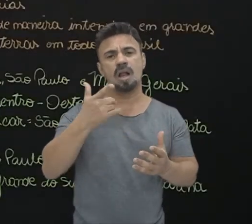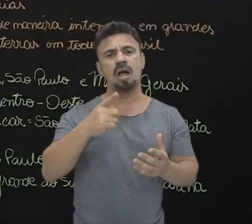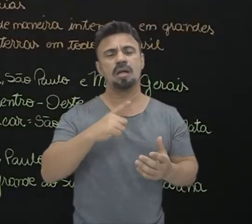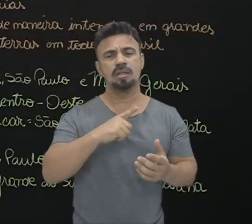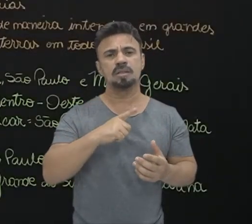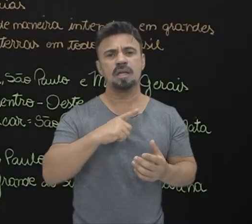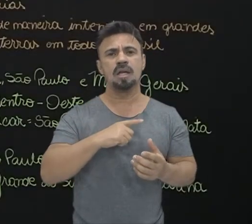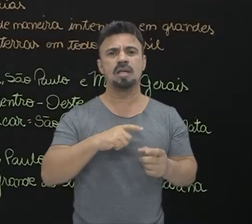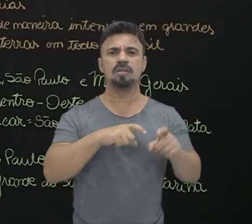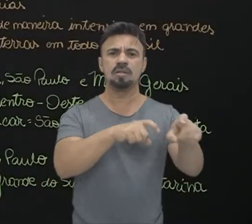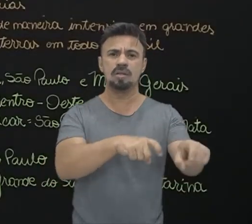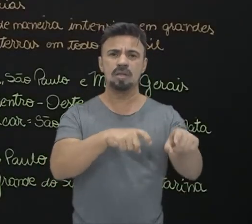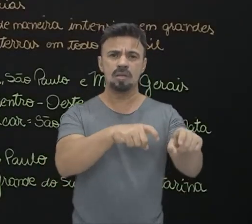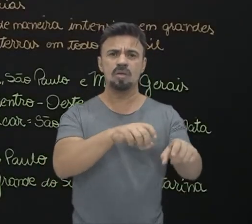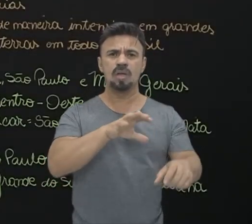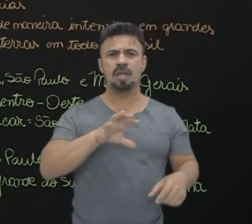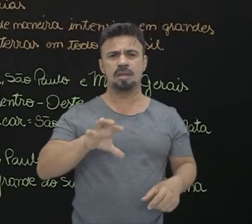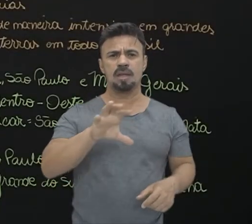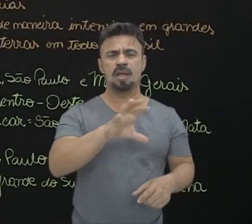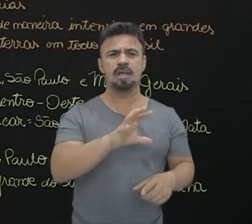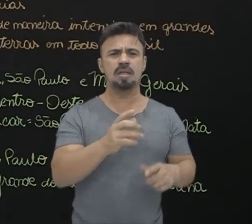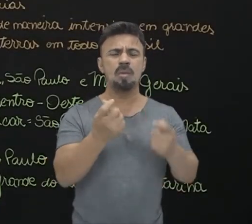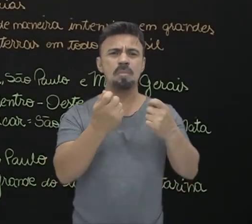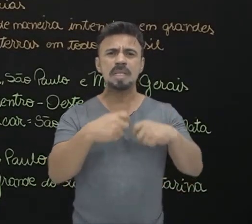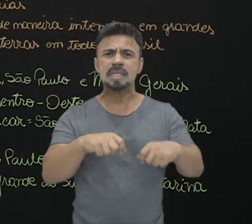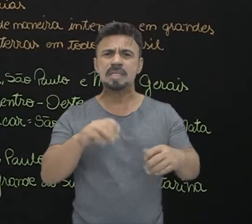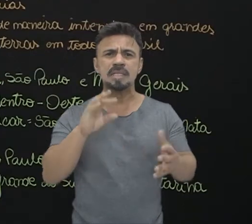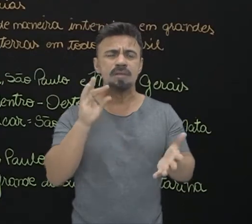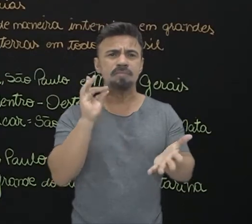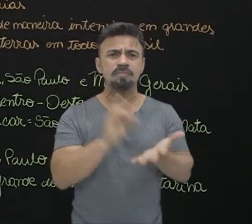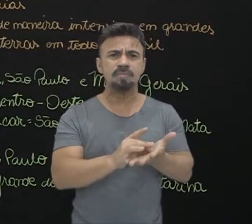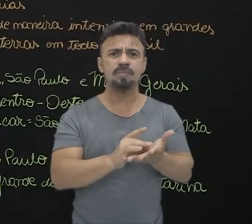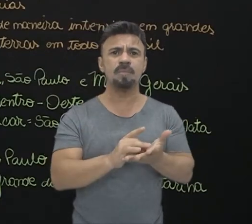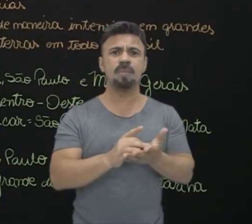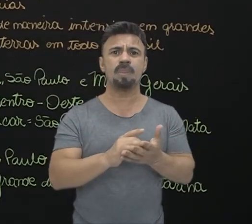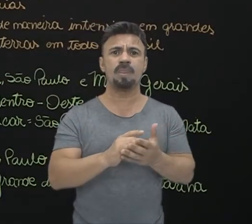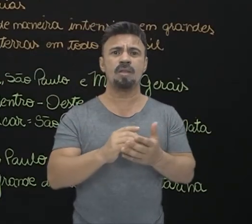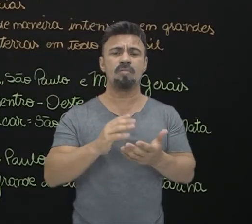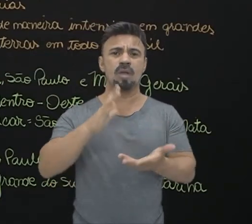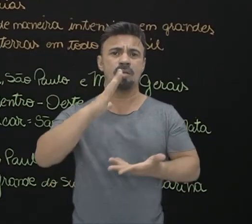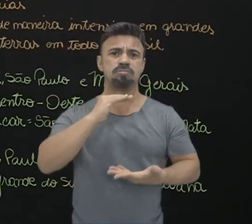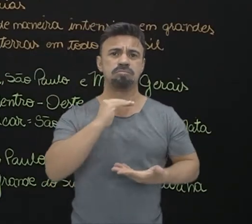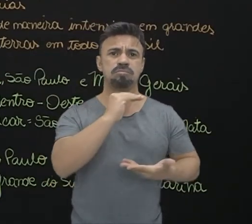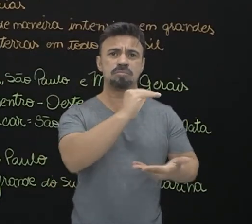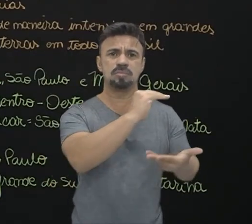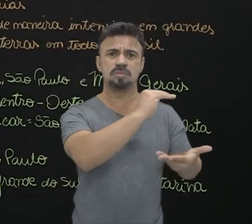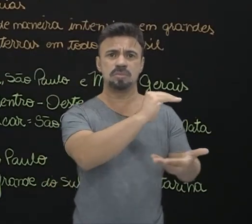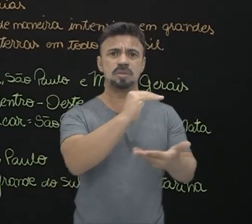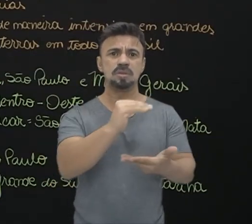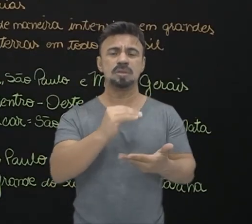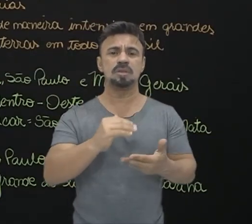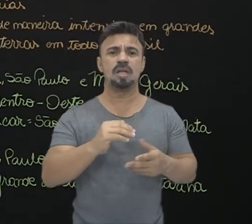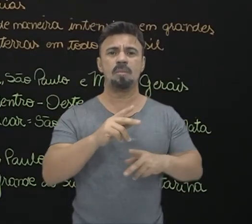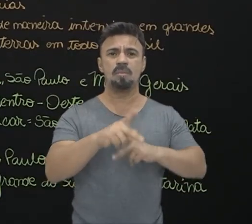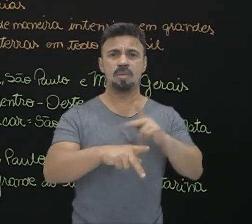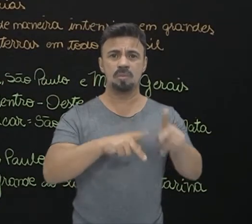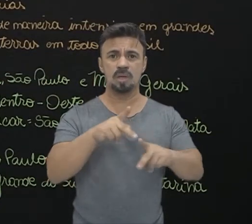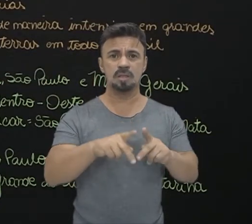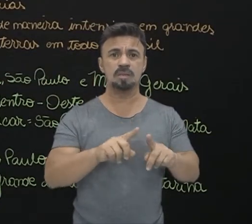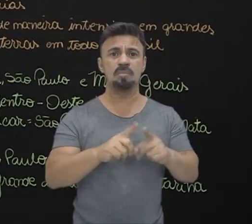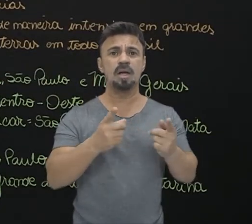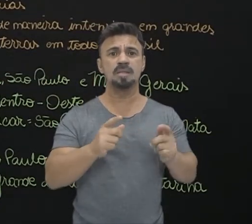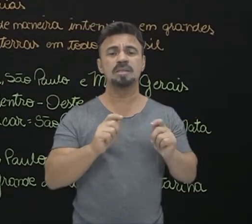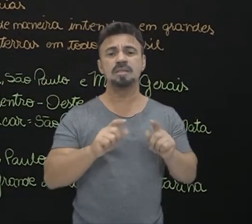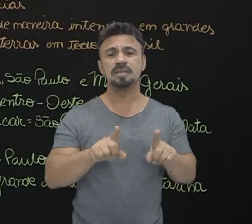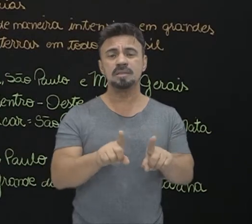áreas de agricultura tradicional que não necessariamente vai ser focada para o abastecimento da população, mas pode ser